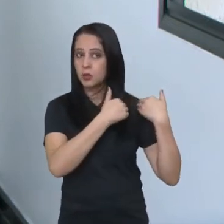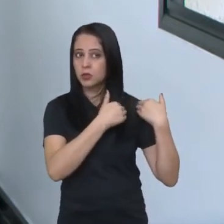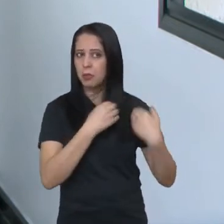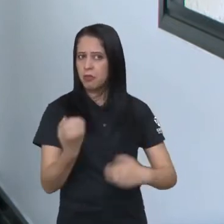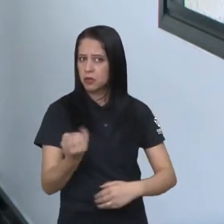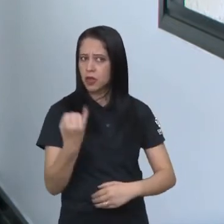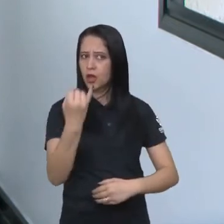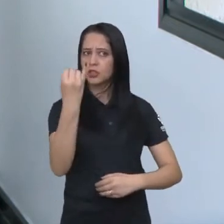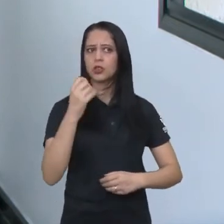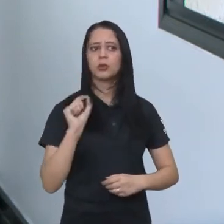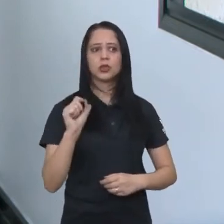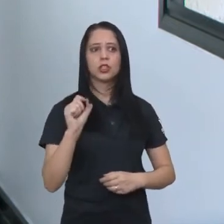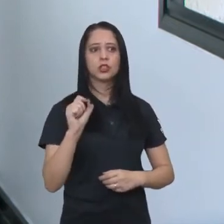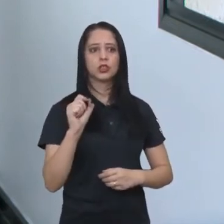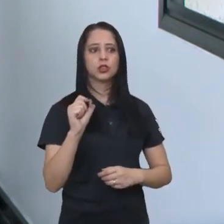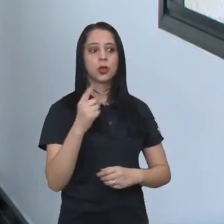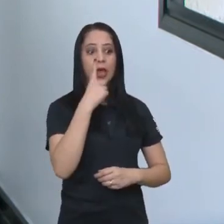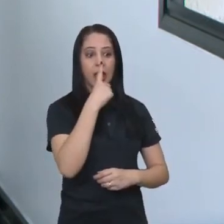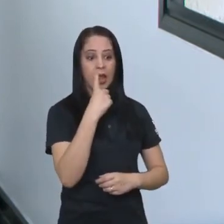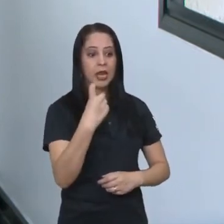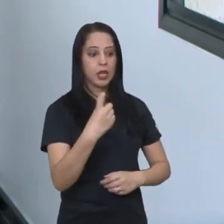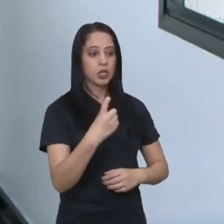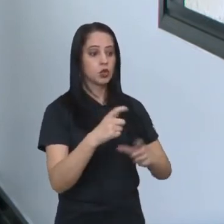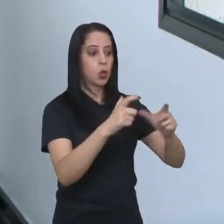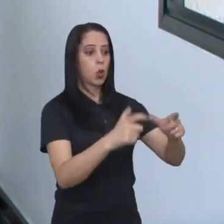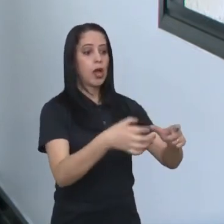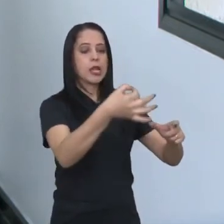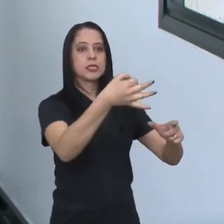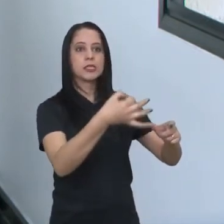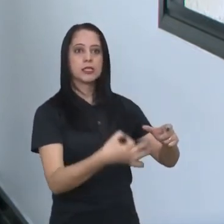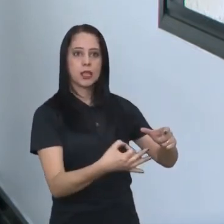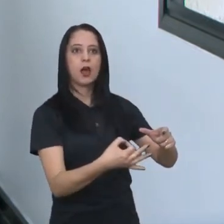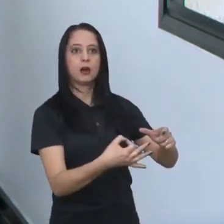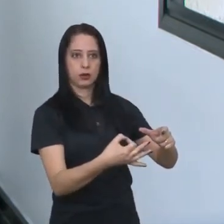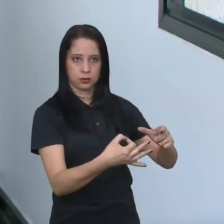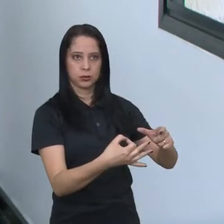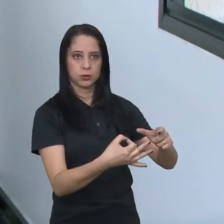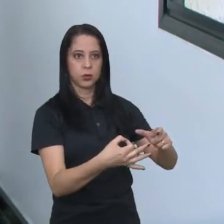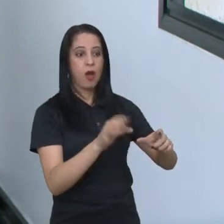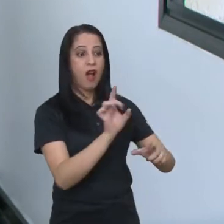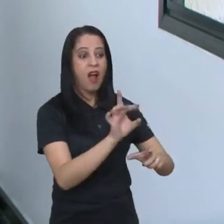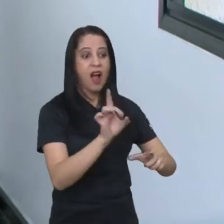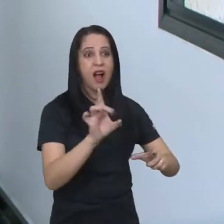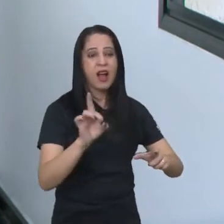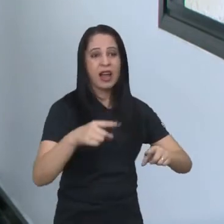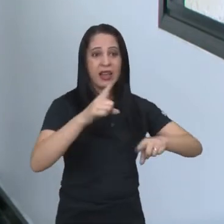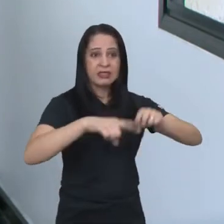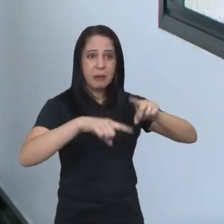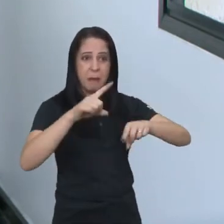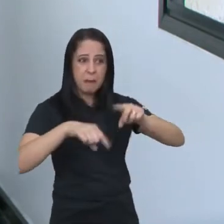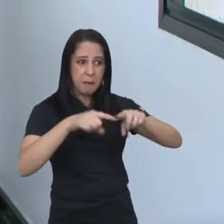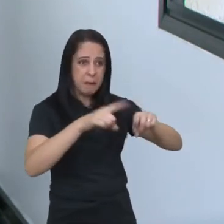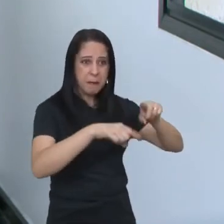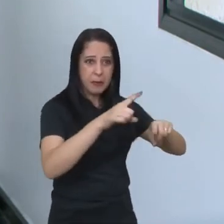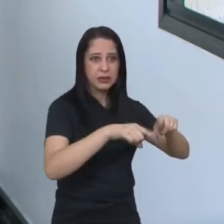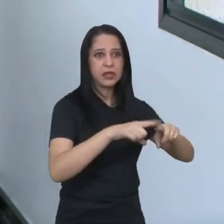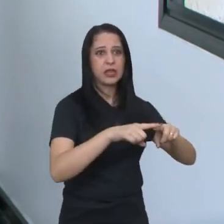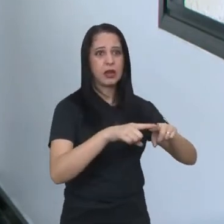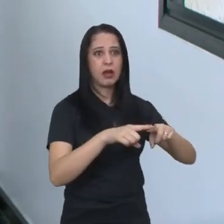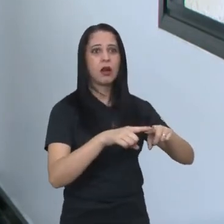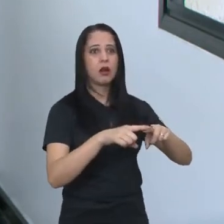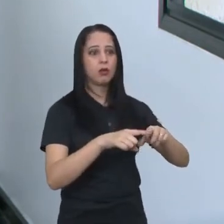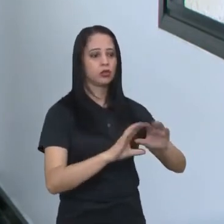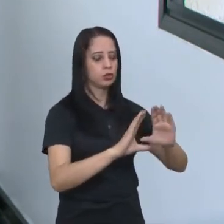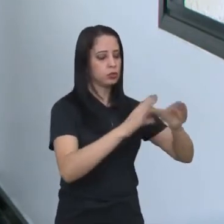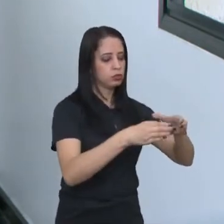papel importantíssimo que é dar uma destinação adequada, se informar, procurar a melhor forma de descartar cada um dos tipos de